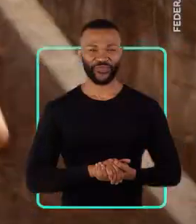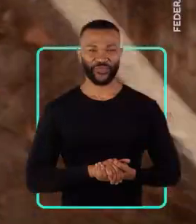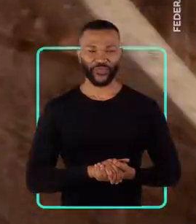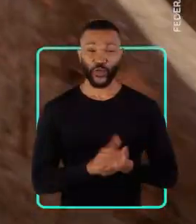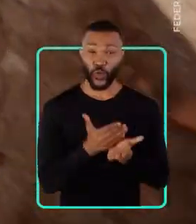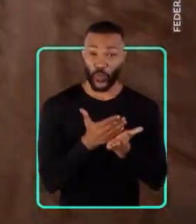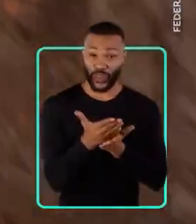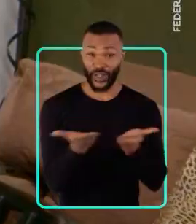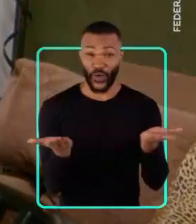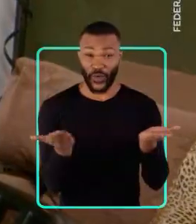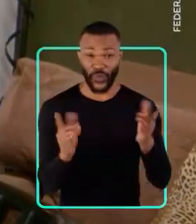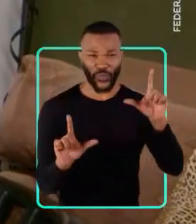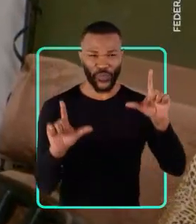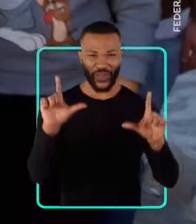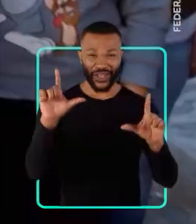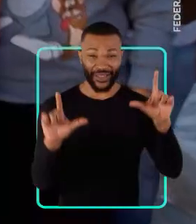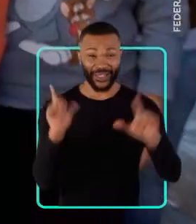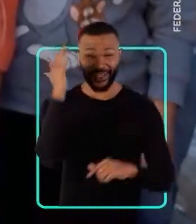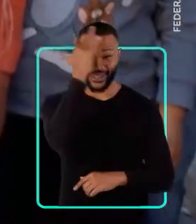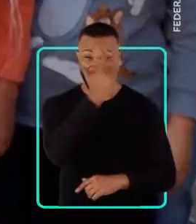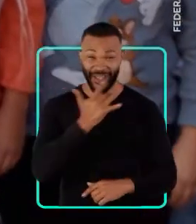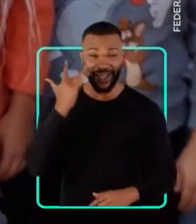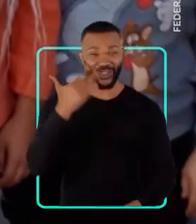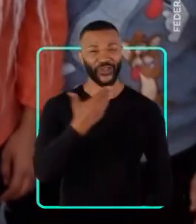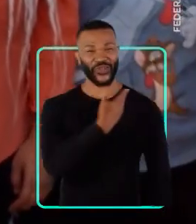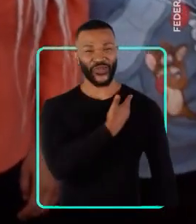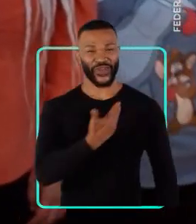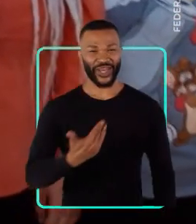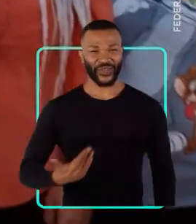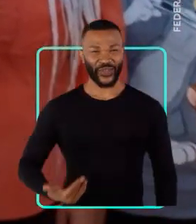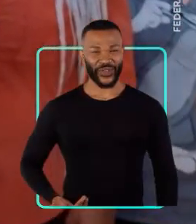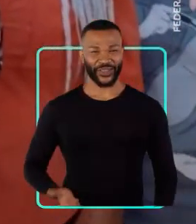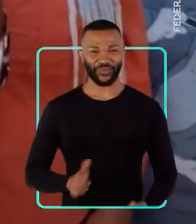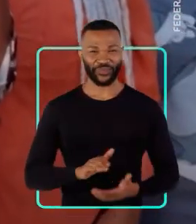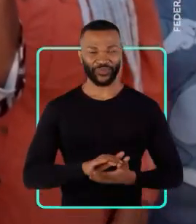Começa agora o programa Dade Governador.